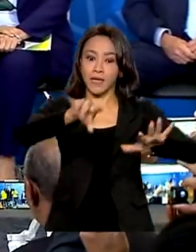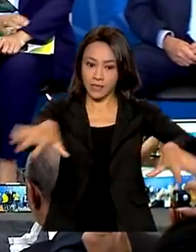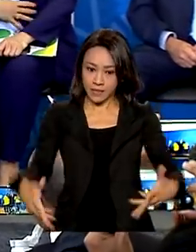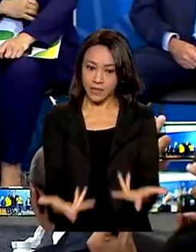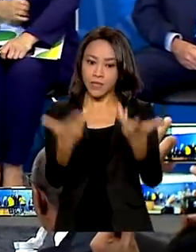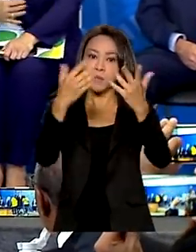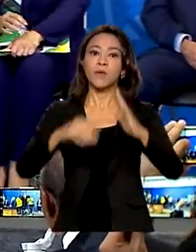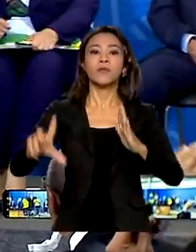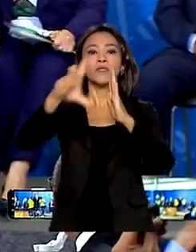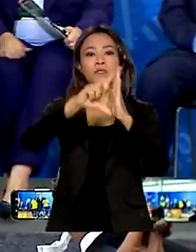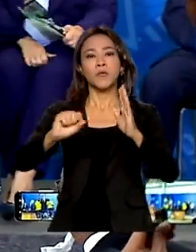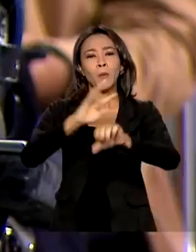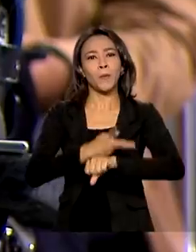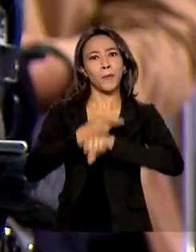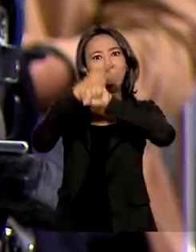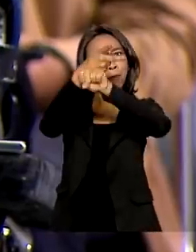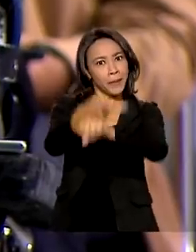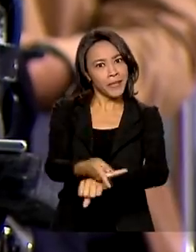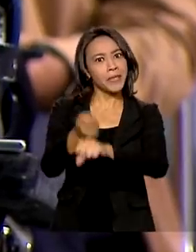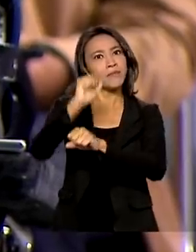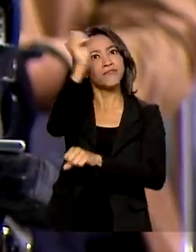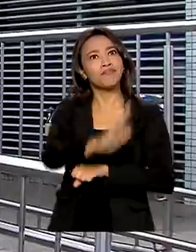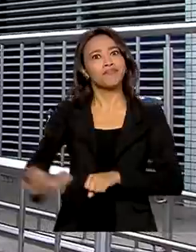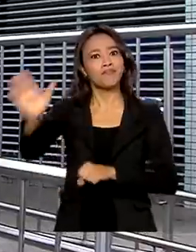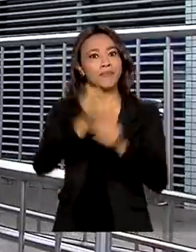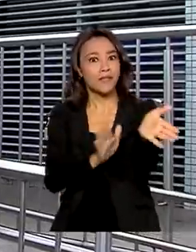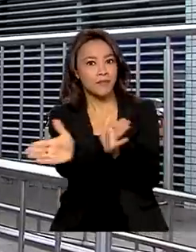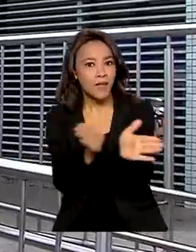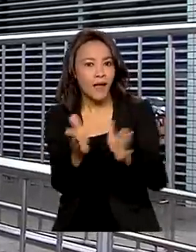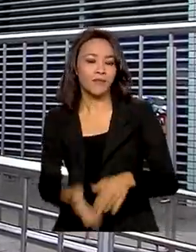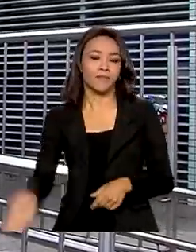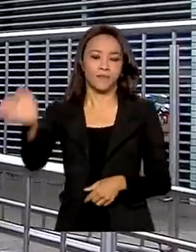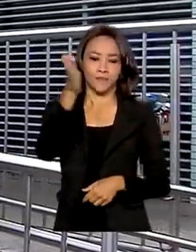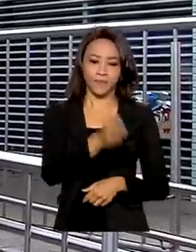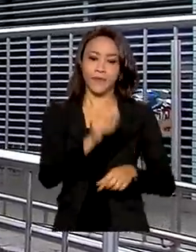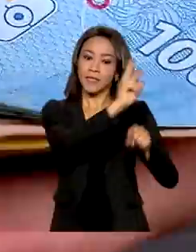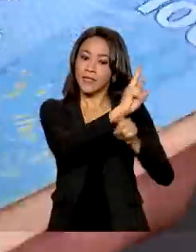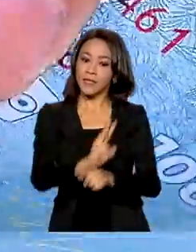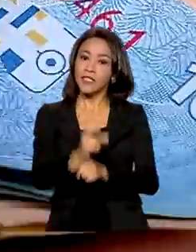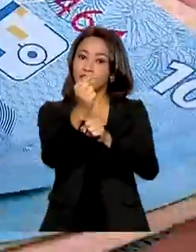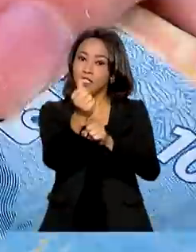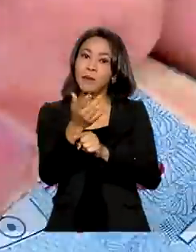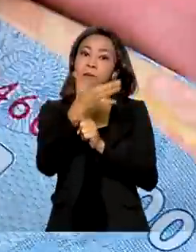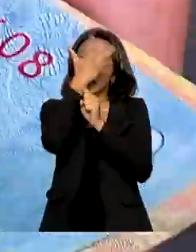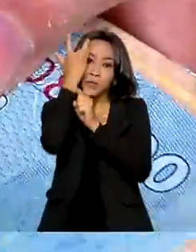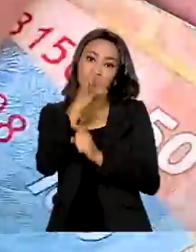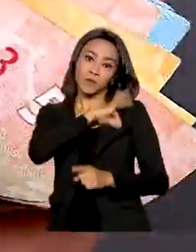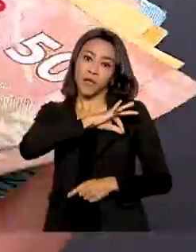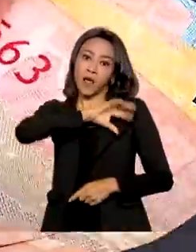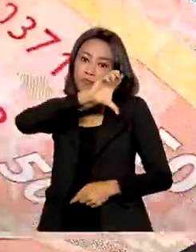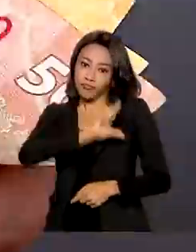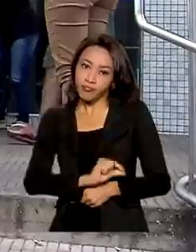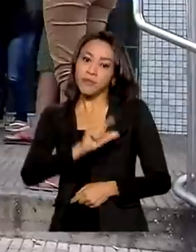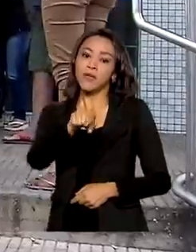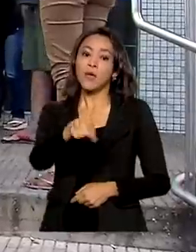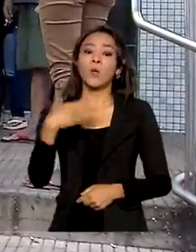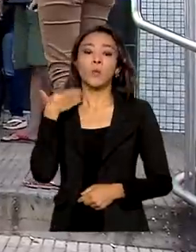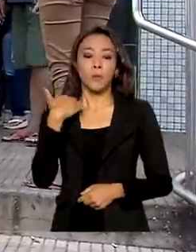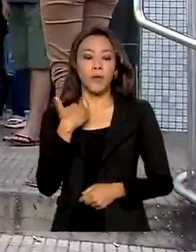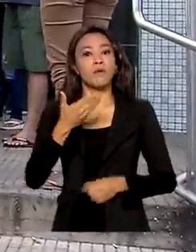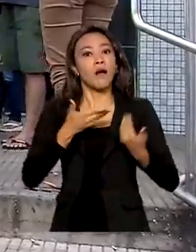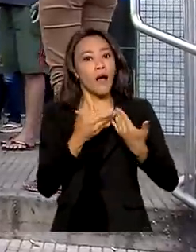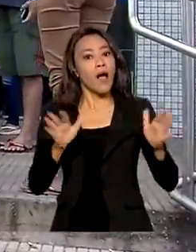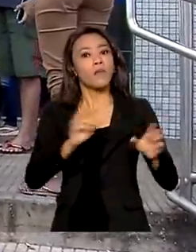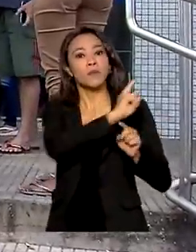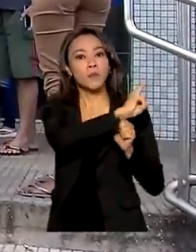Planalto lança Prêmio Nacional de Acessibilidade. Crédito para pessoas de baixa renda. Caixa abre modalidade de empréstimo